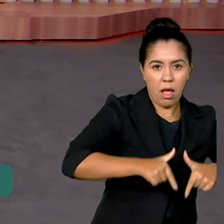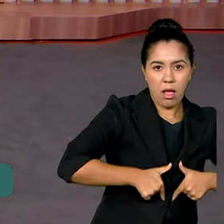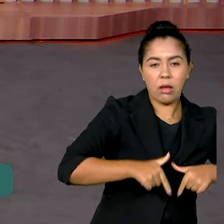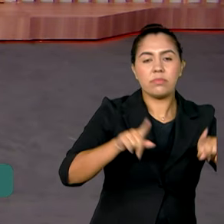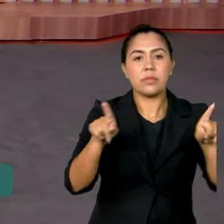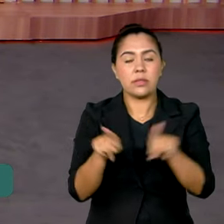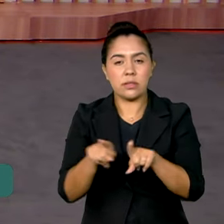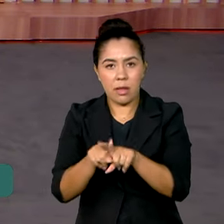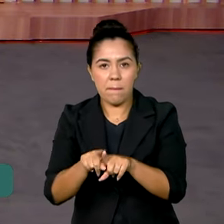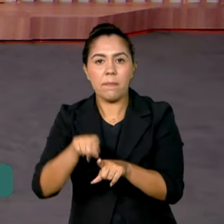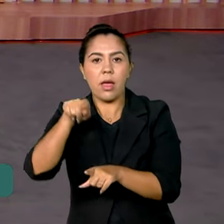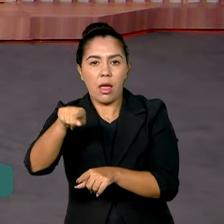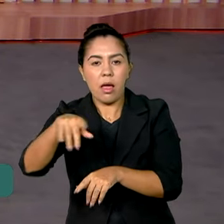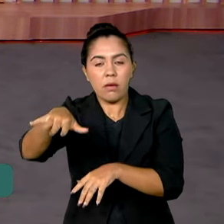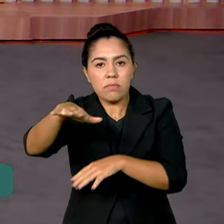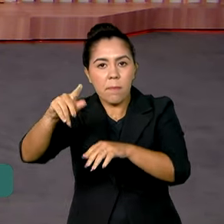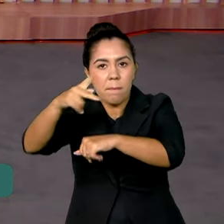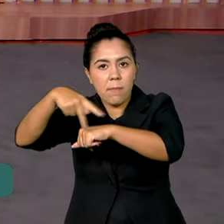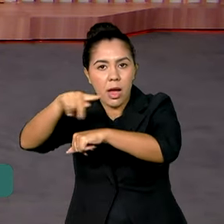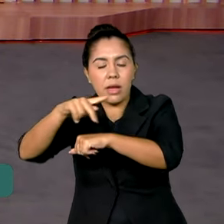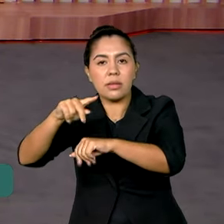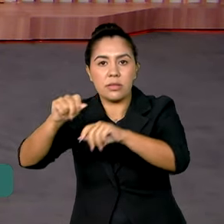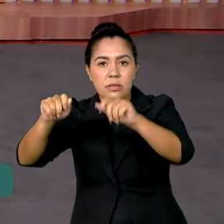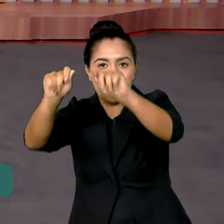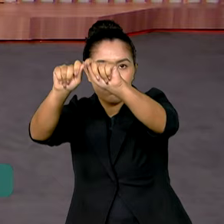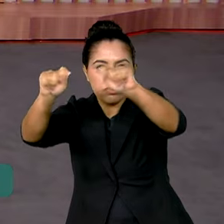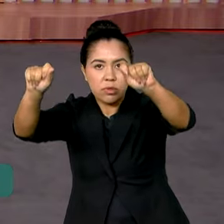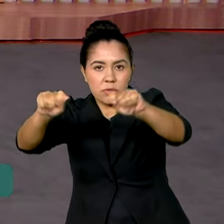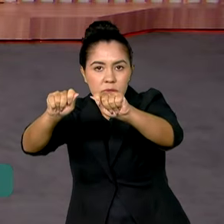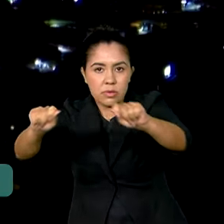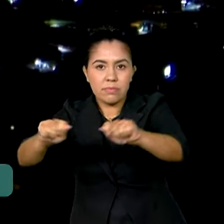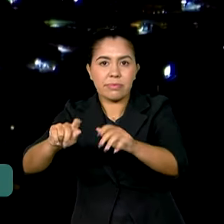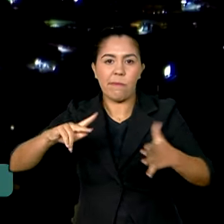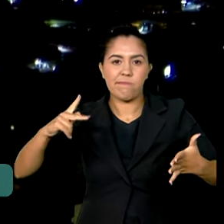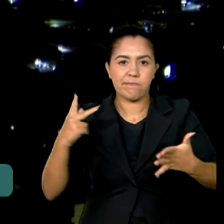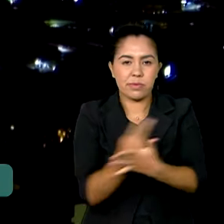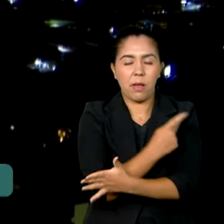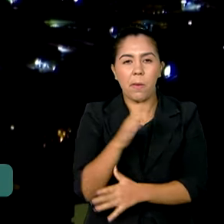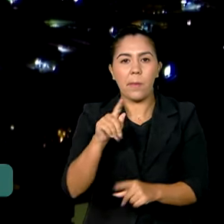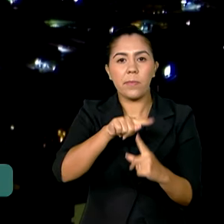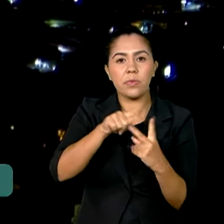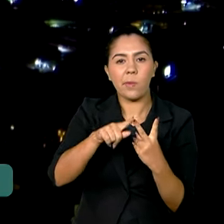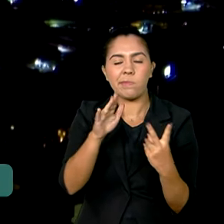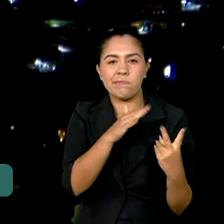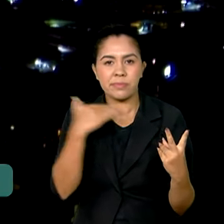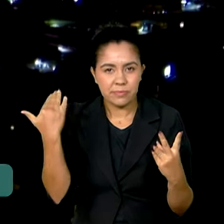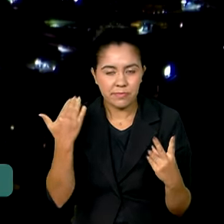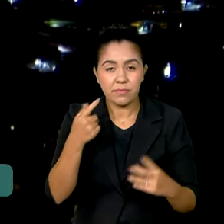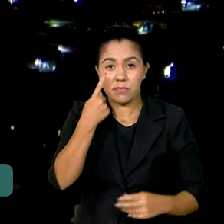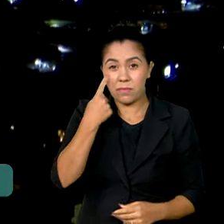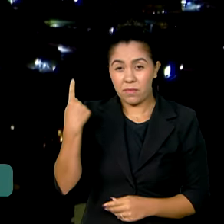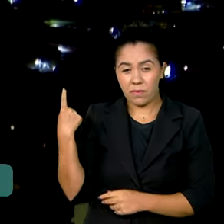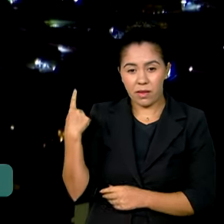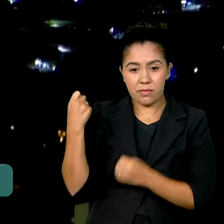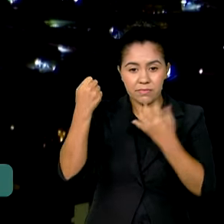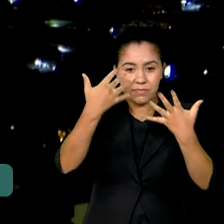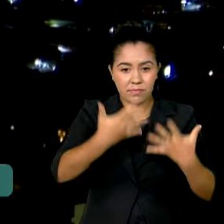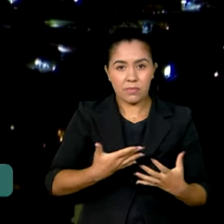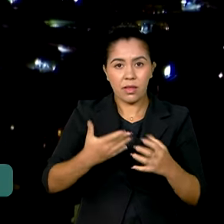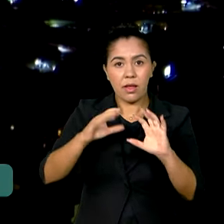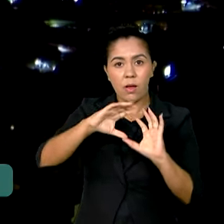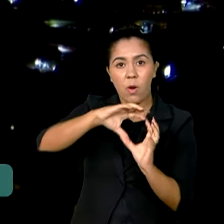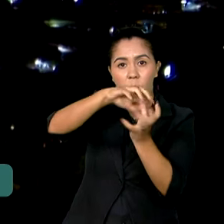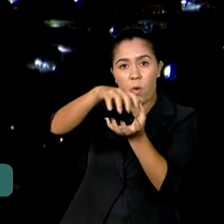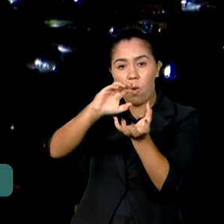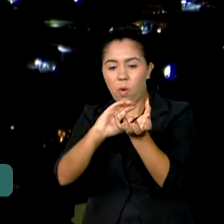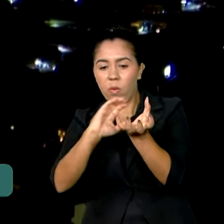Dois adolescentes brasileiros morreram durante os bombardeios. A escalada de tensões no Oriente Médio já